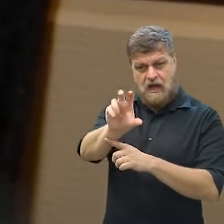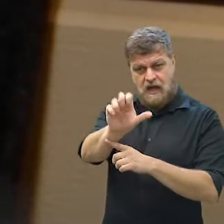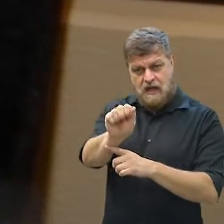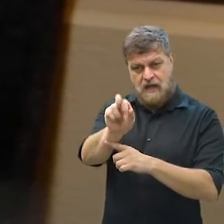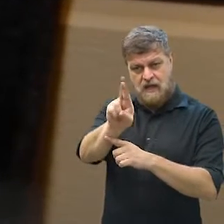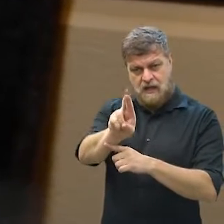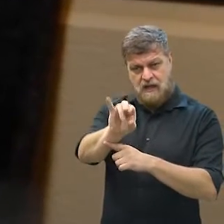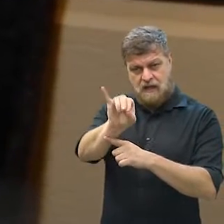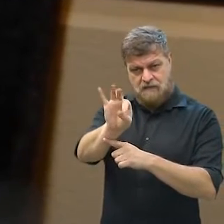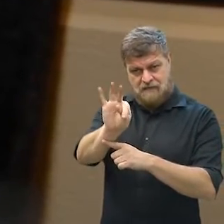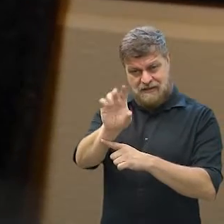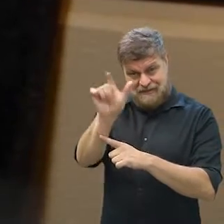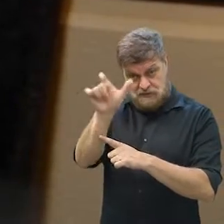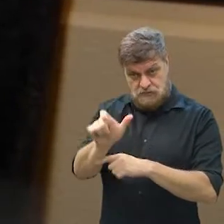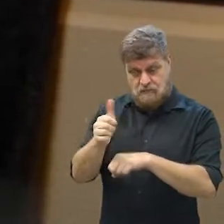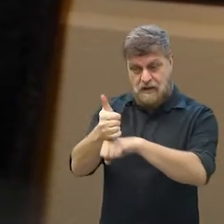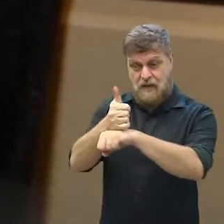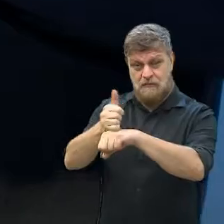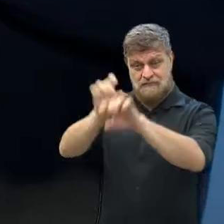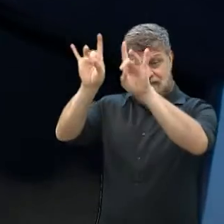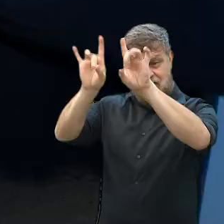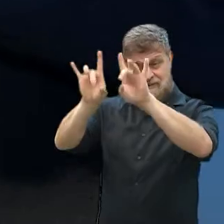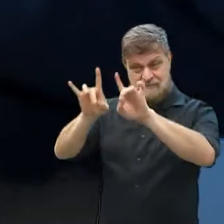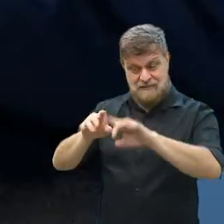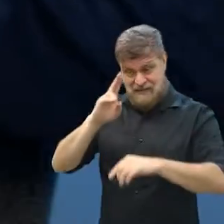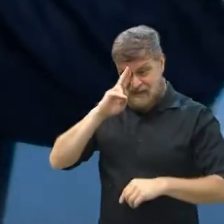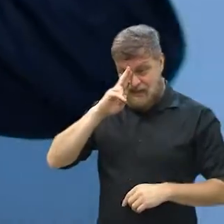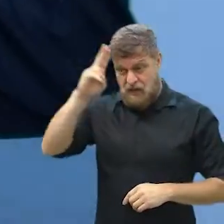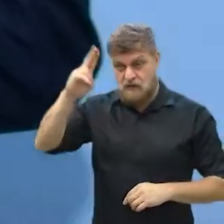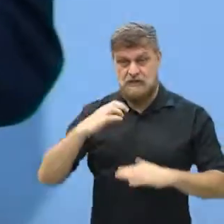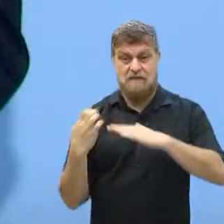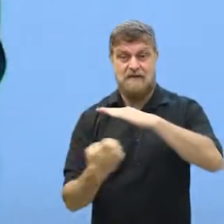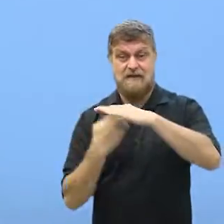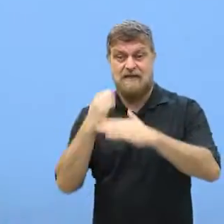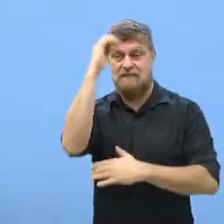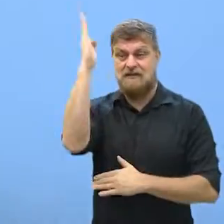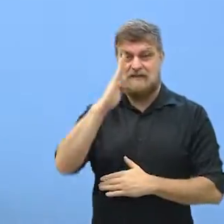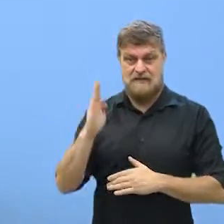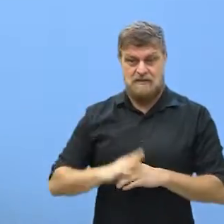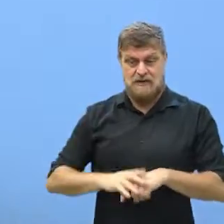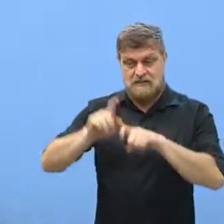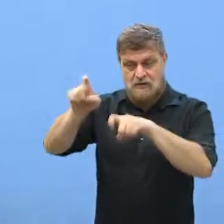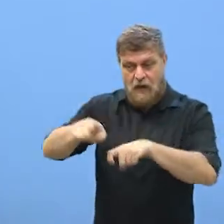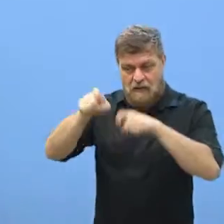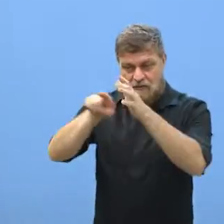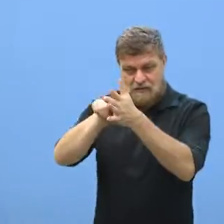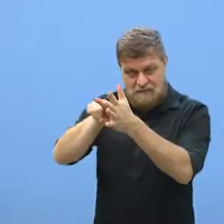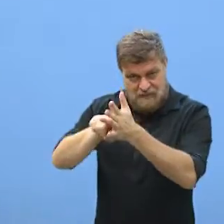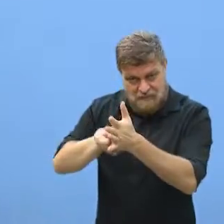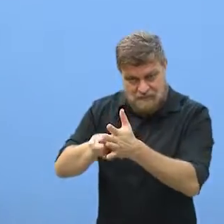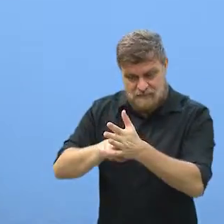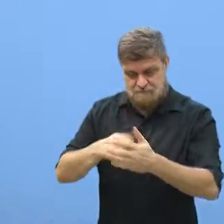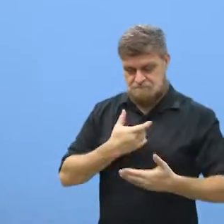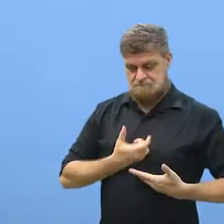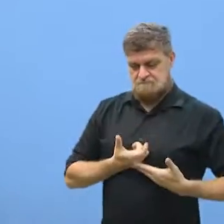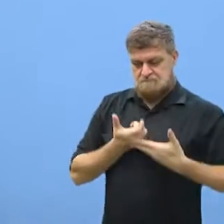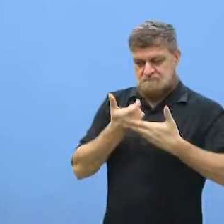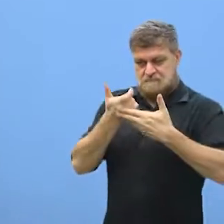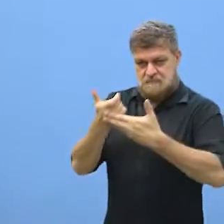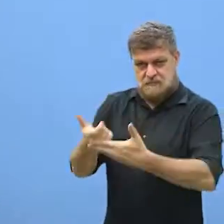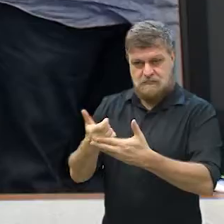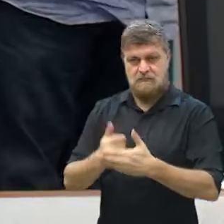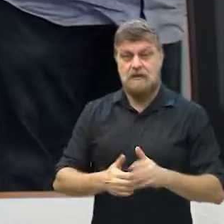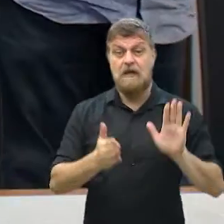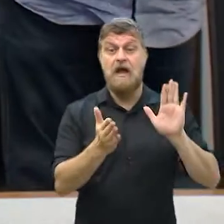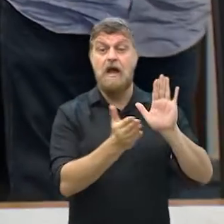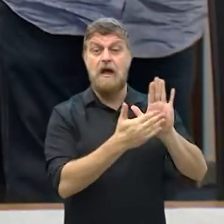especialista em agronomia e ecologia e chefe-geral da Embrapa Territorial, Evaristo Eduardo de Miranda. A homenagem